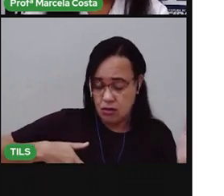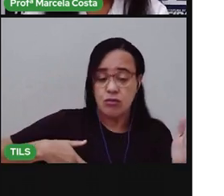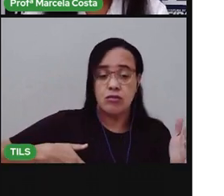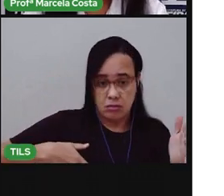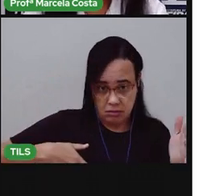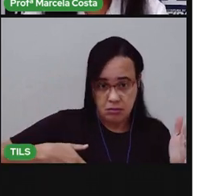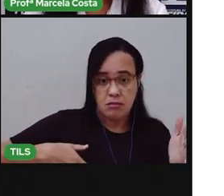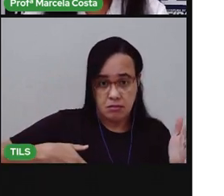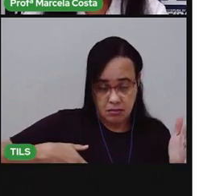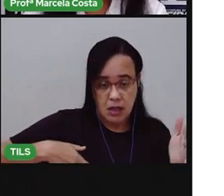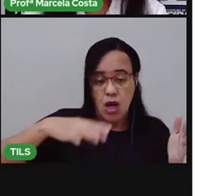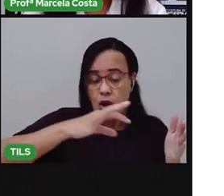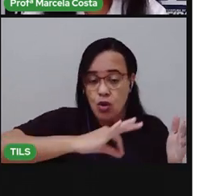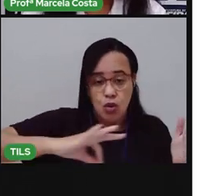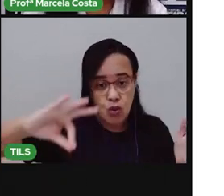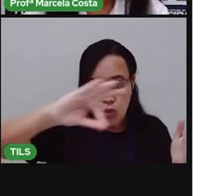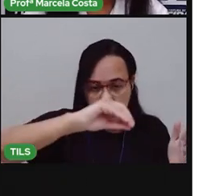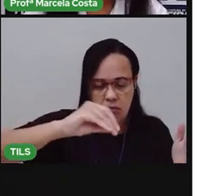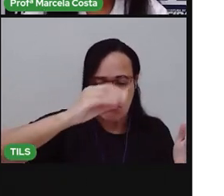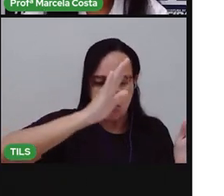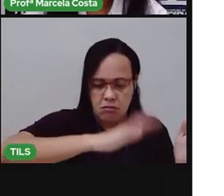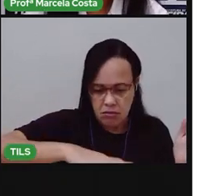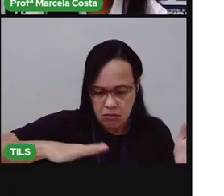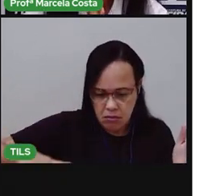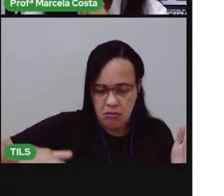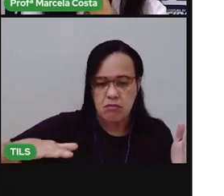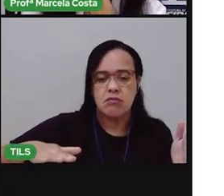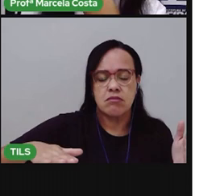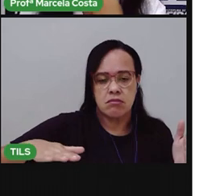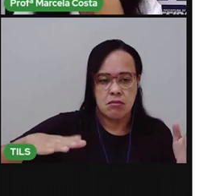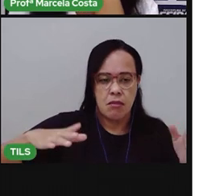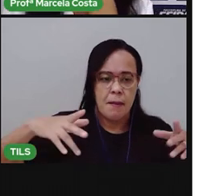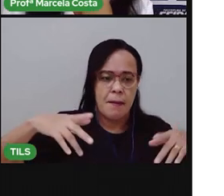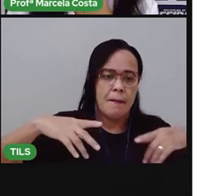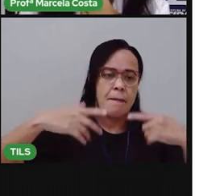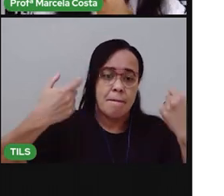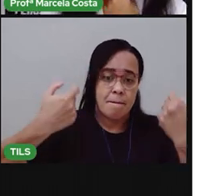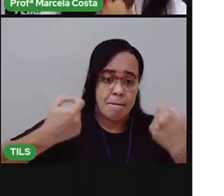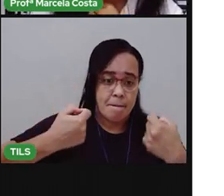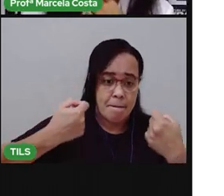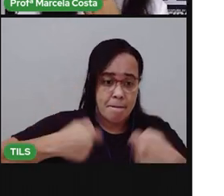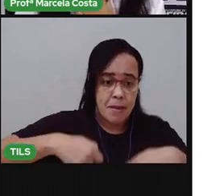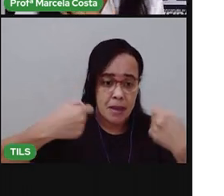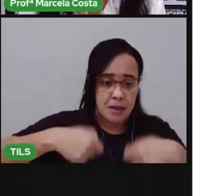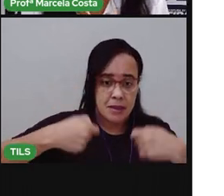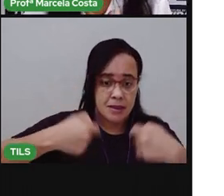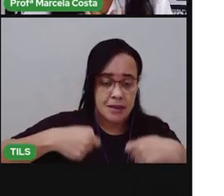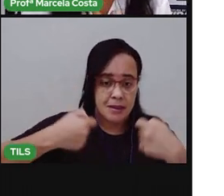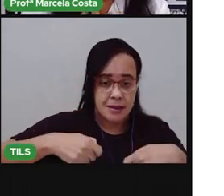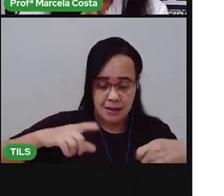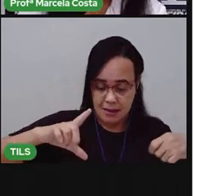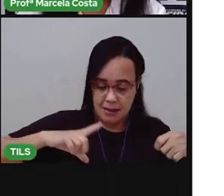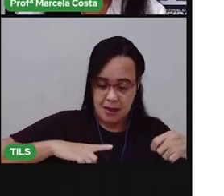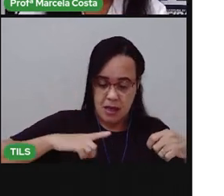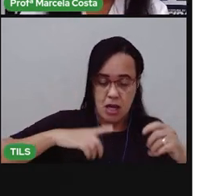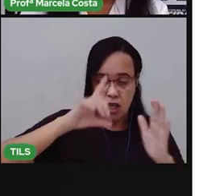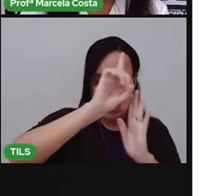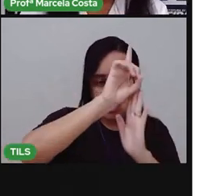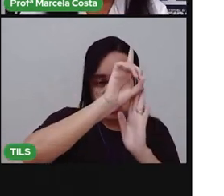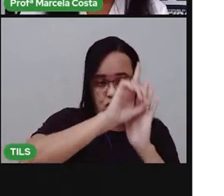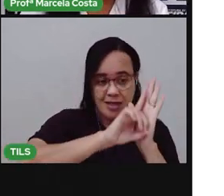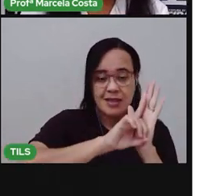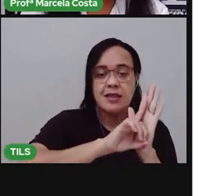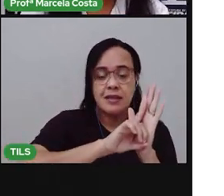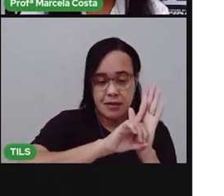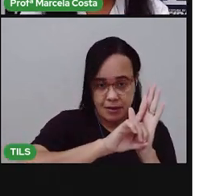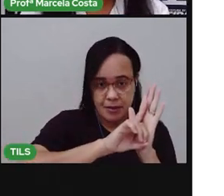Então, todas as crianças têm esse direito, né? Têm esse direito